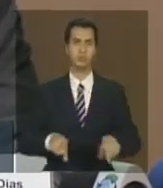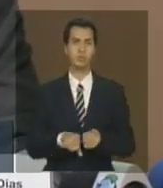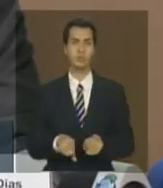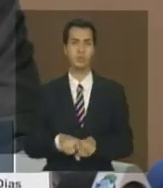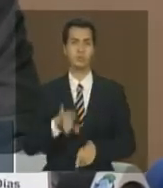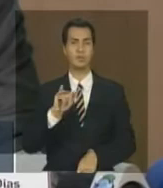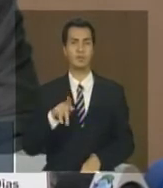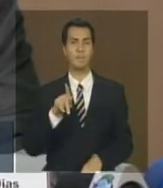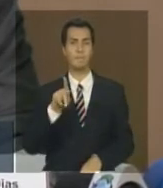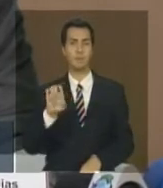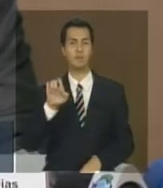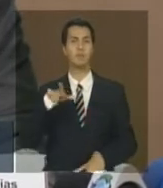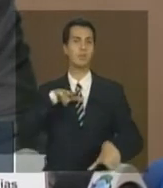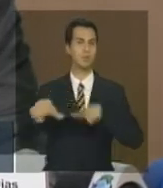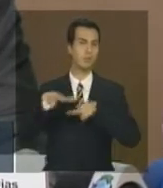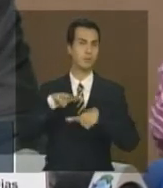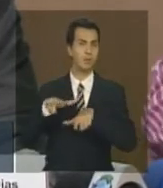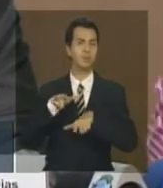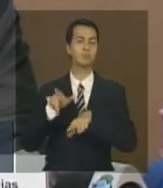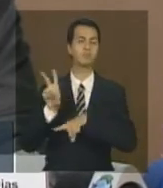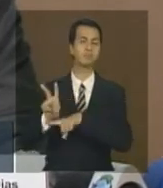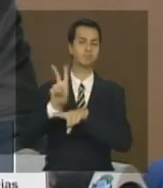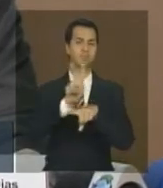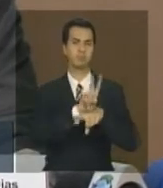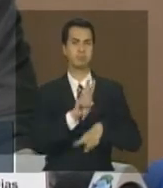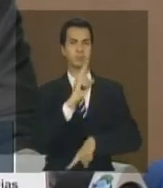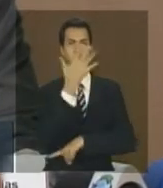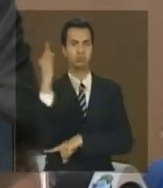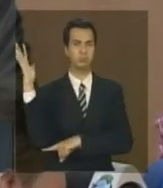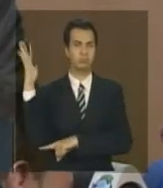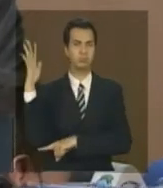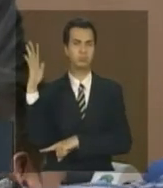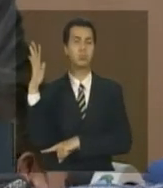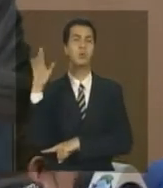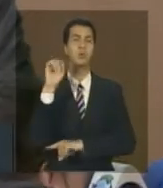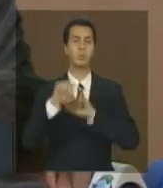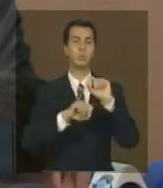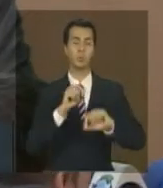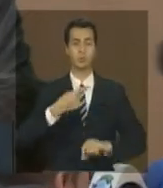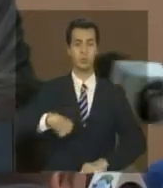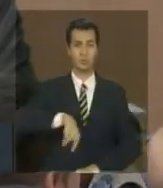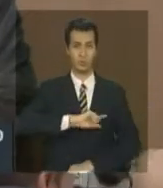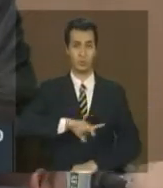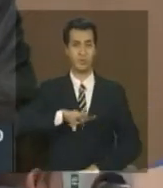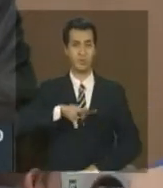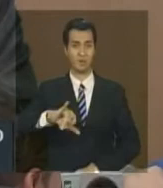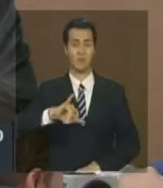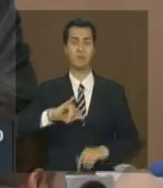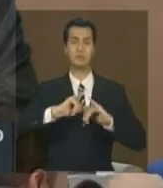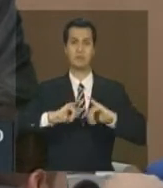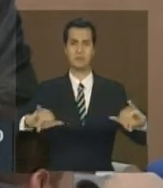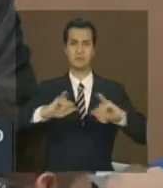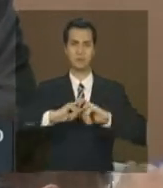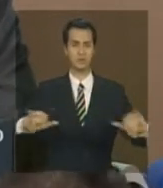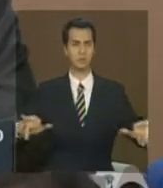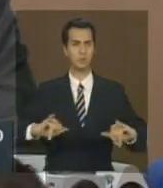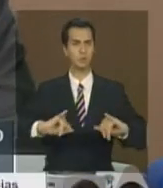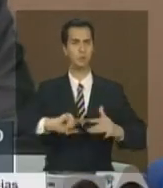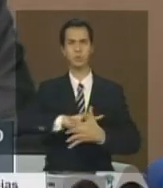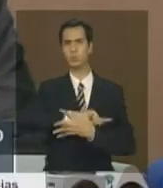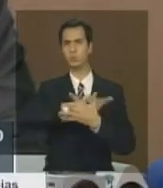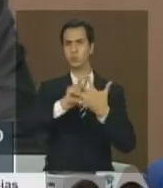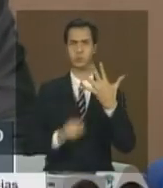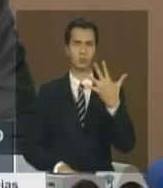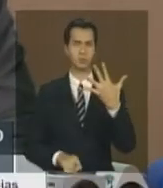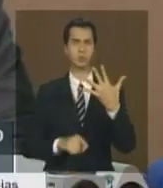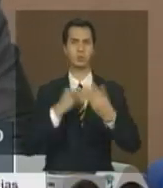que o INPE faz para a Amazônia, então, nós teremos anunciado dados completos sobre a